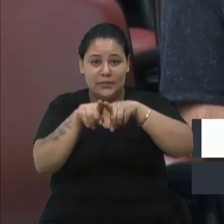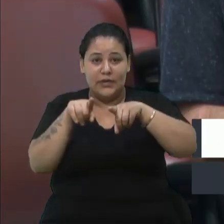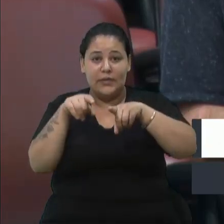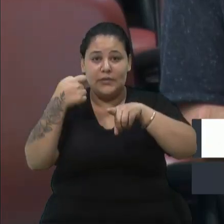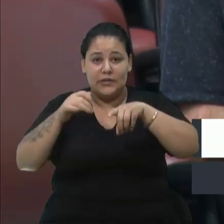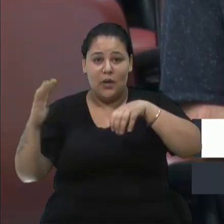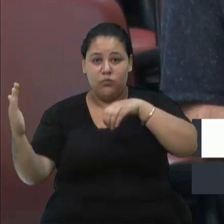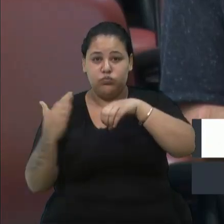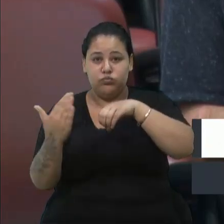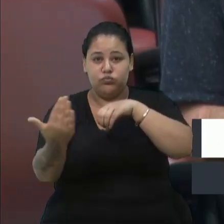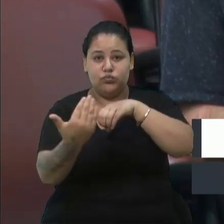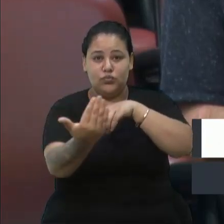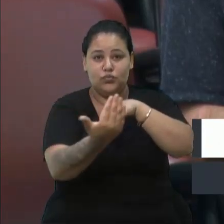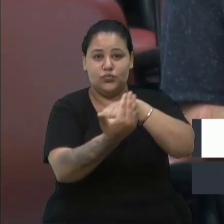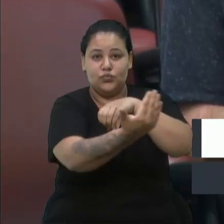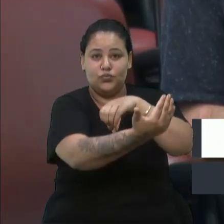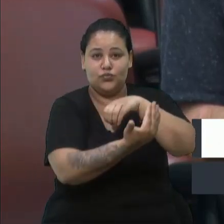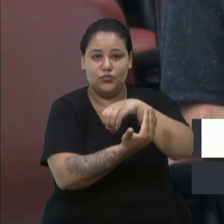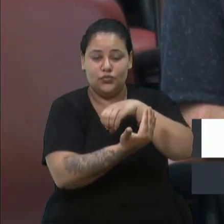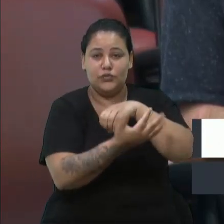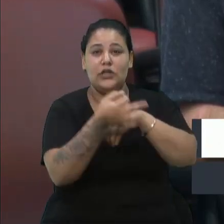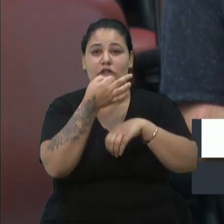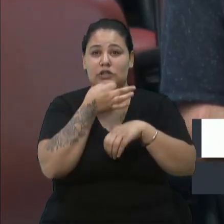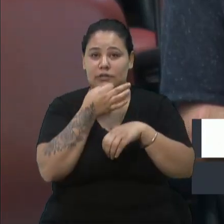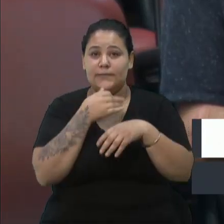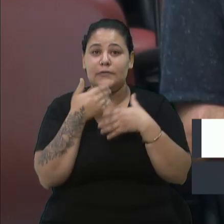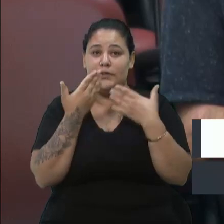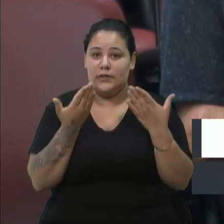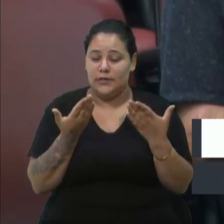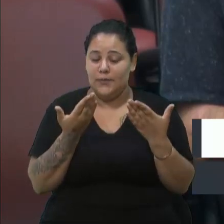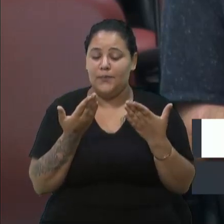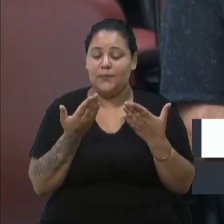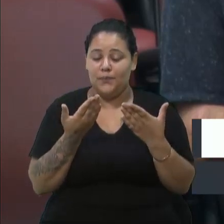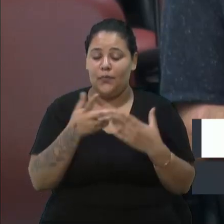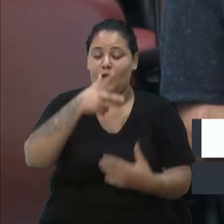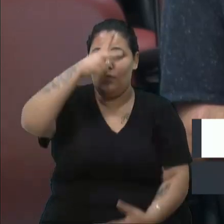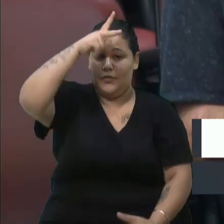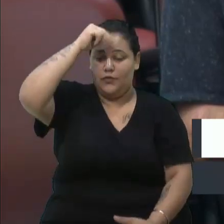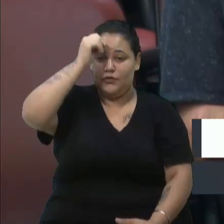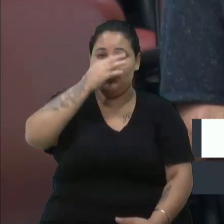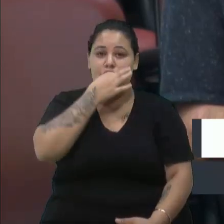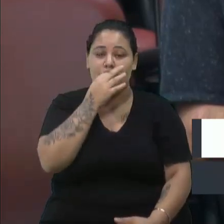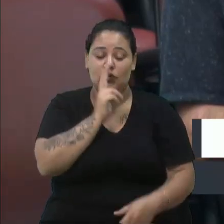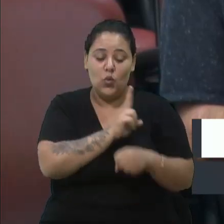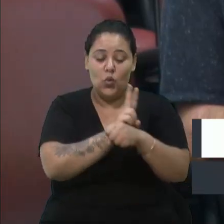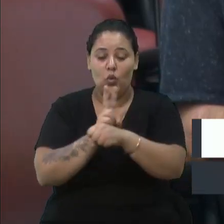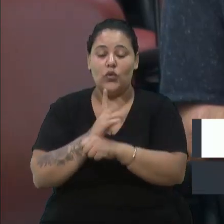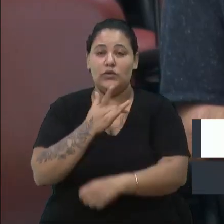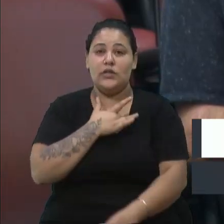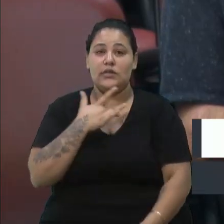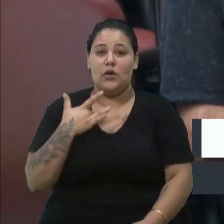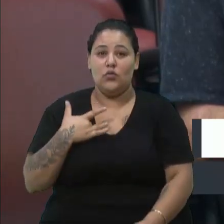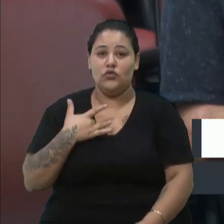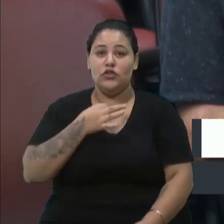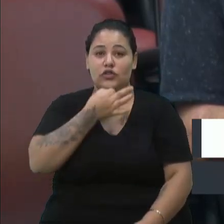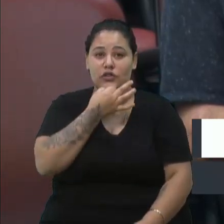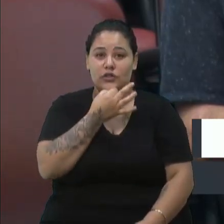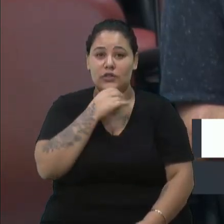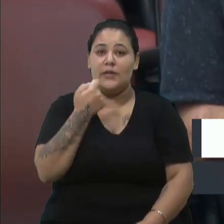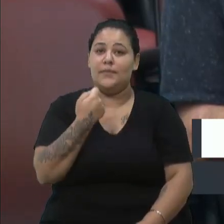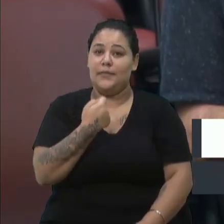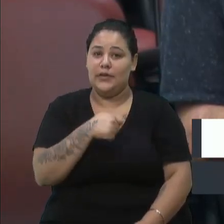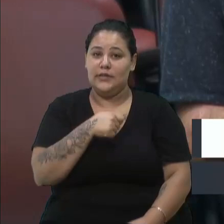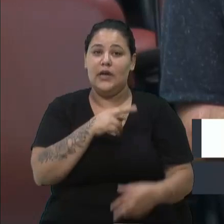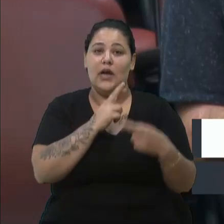aí a nossa saúde. Então além que o prefeito municipal de Caxias do Sul cuida da saúde de Caxias do Sul e tem que se